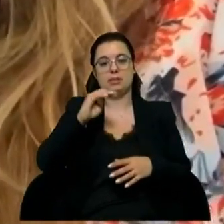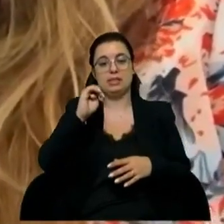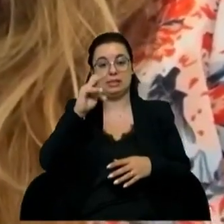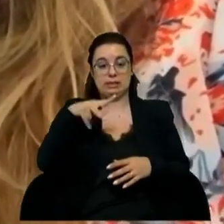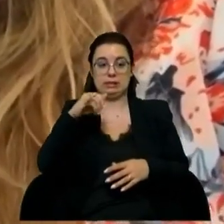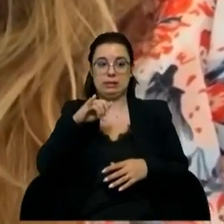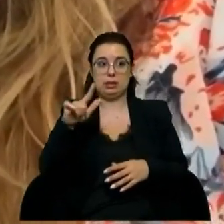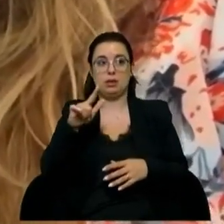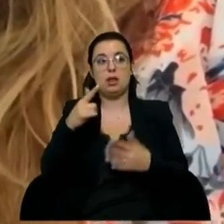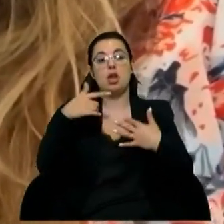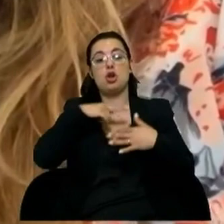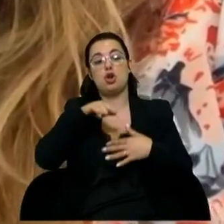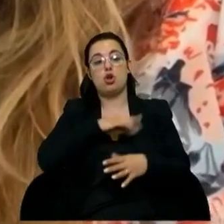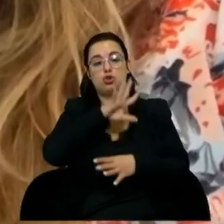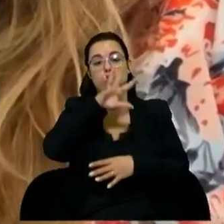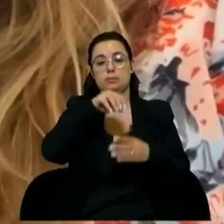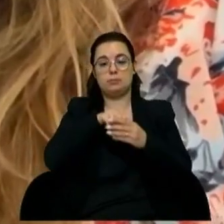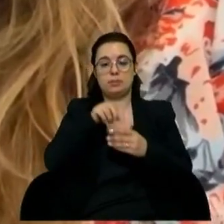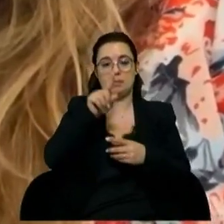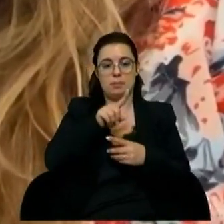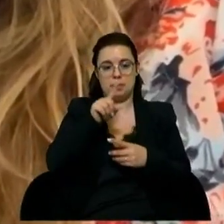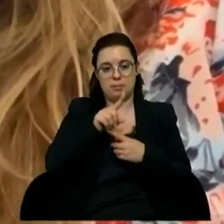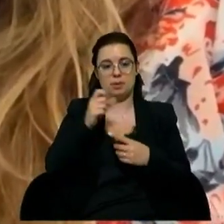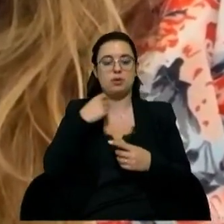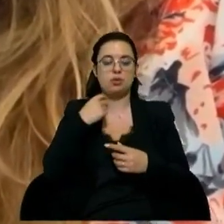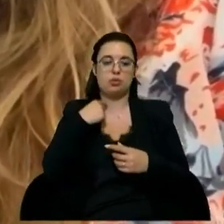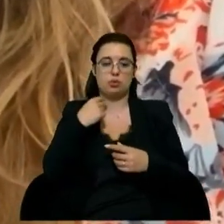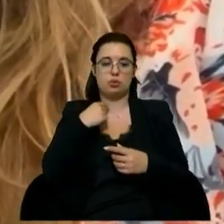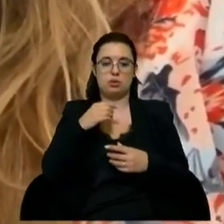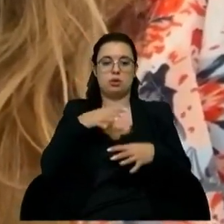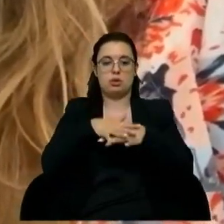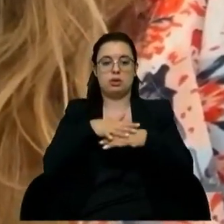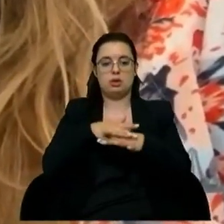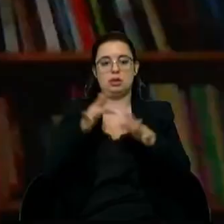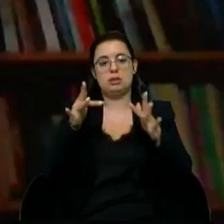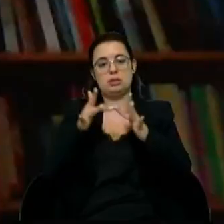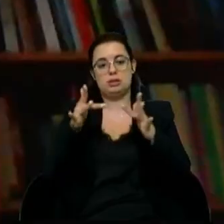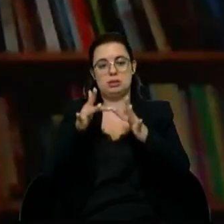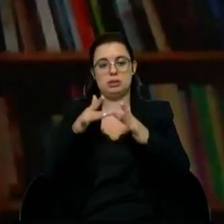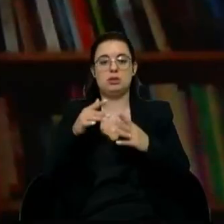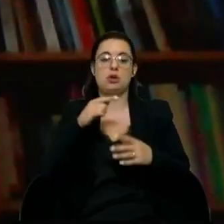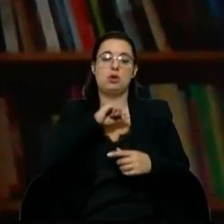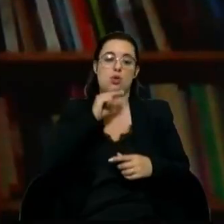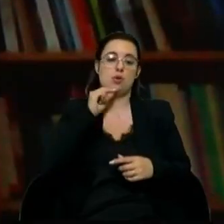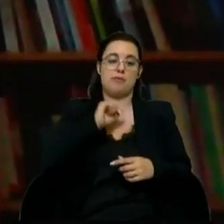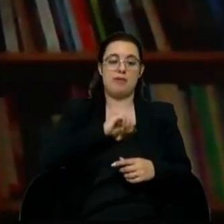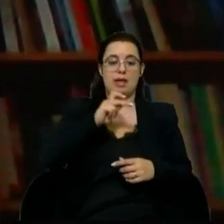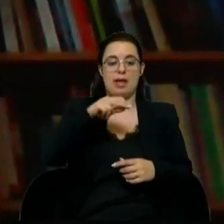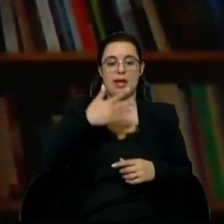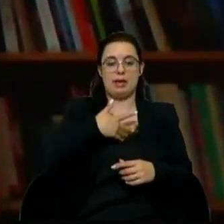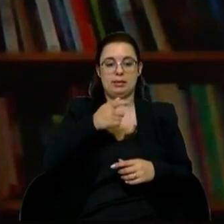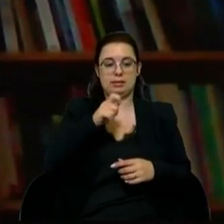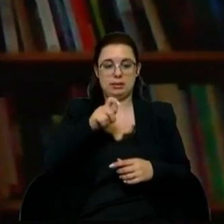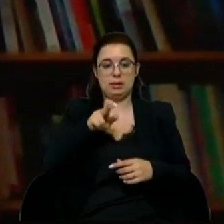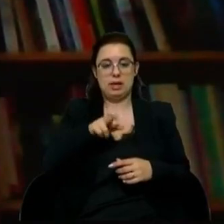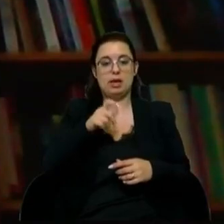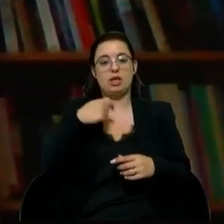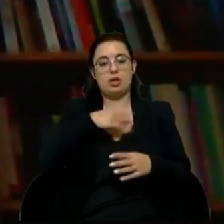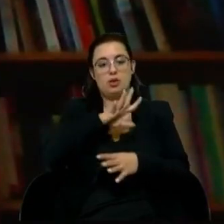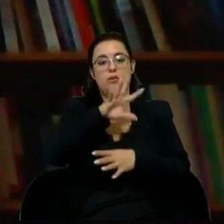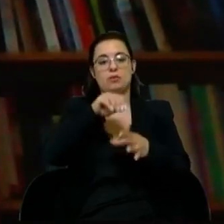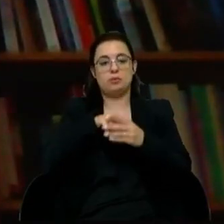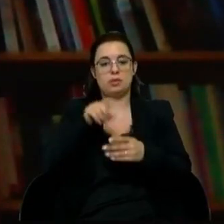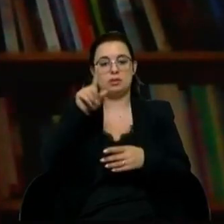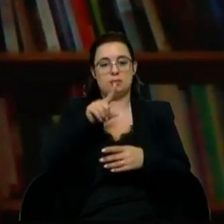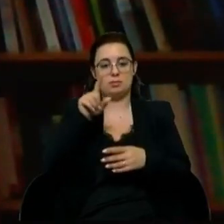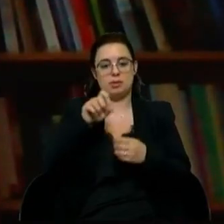sendo que fizemos parte da 1ª edição do curso de redes e cibersegurança. O nome é André Santos e posso orgulhosamente dizer que fiz parte da